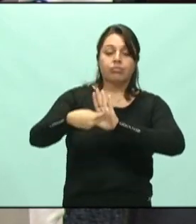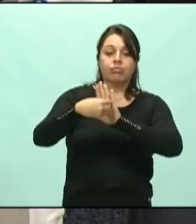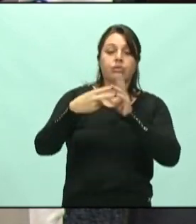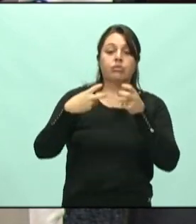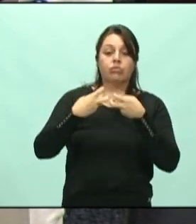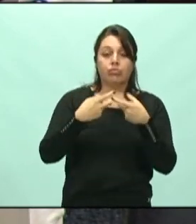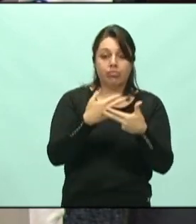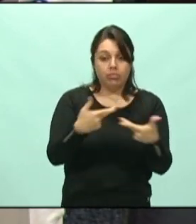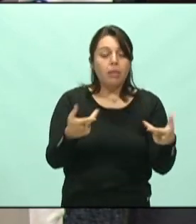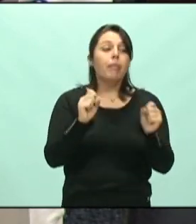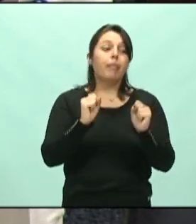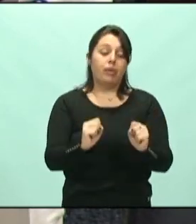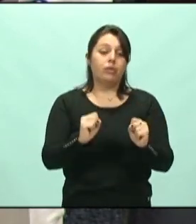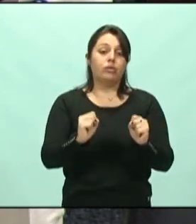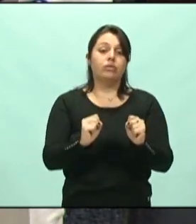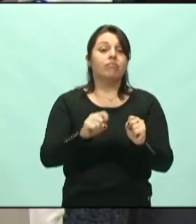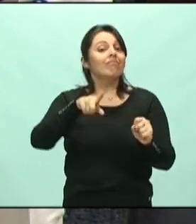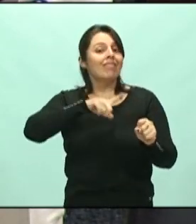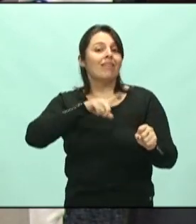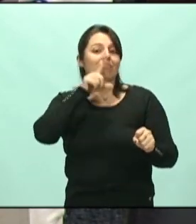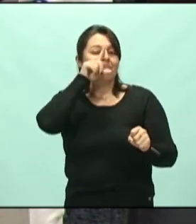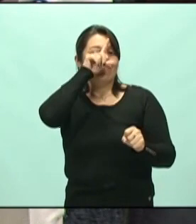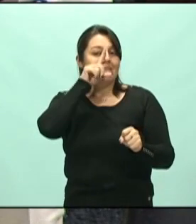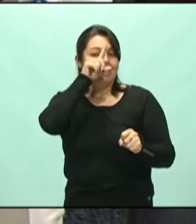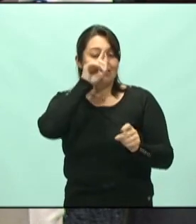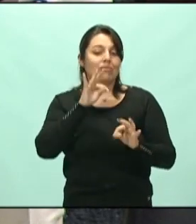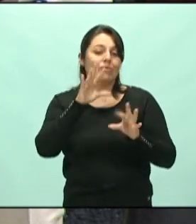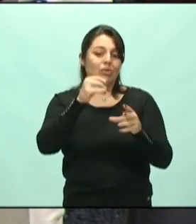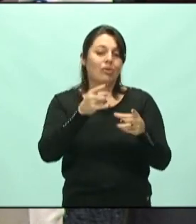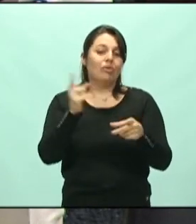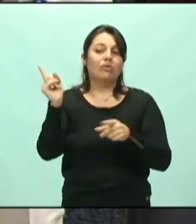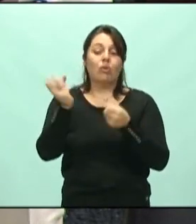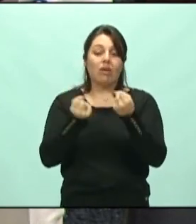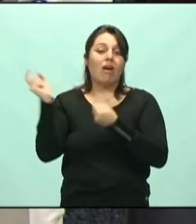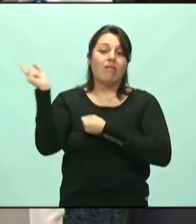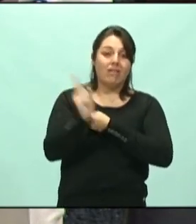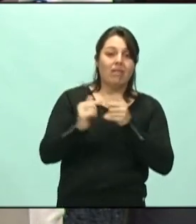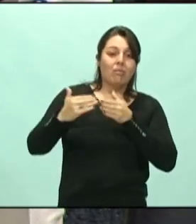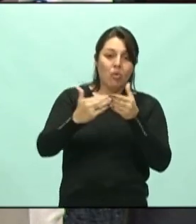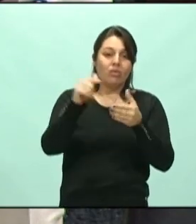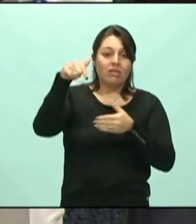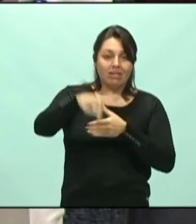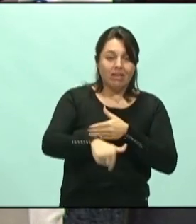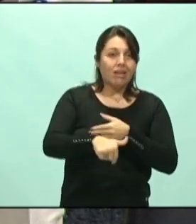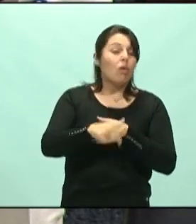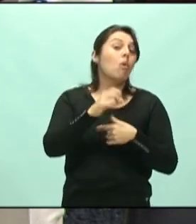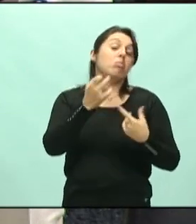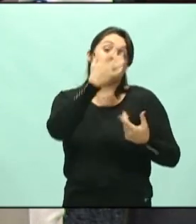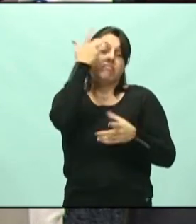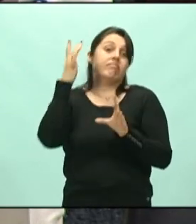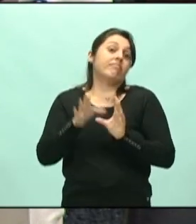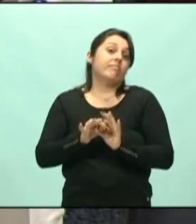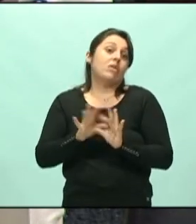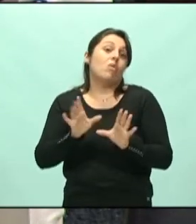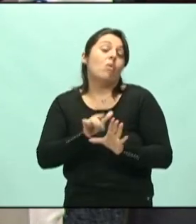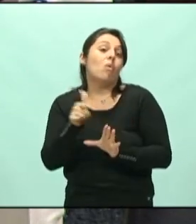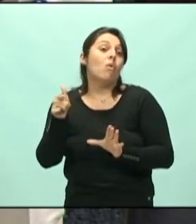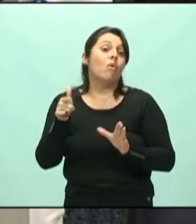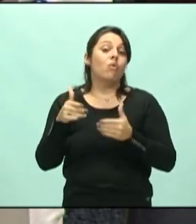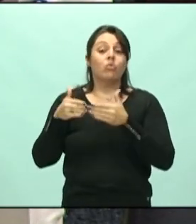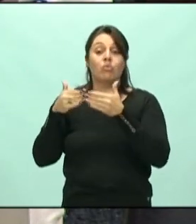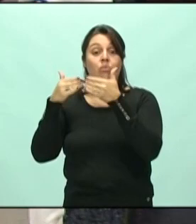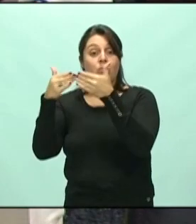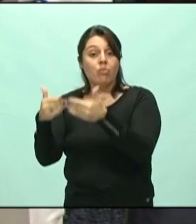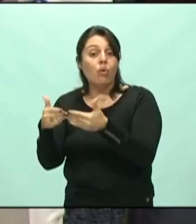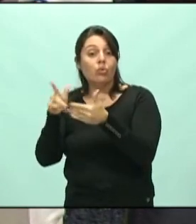transporte pode botar em risco toda essa operação. Porque ou alguém vai ter que ceder, ou os outros portos,